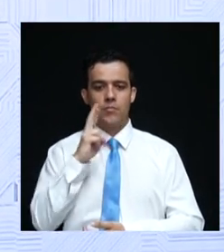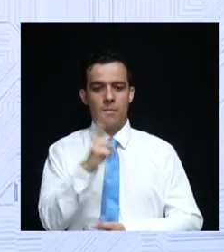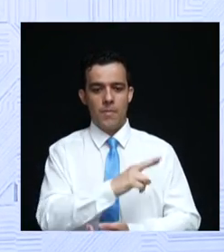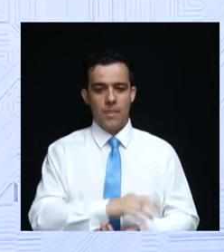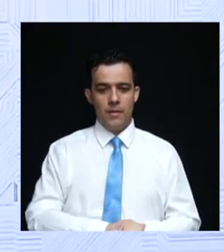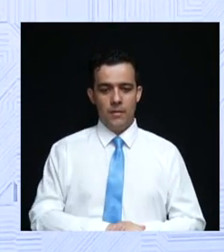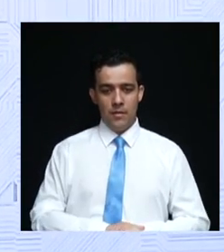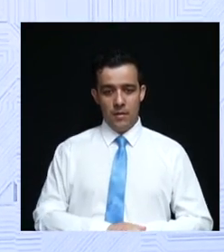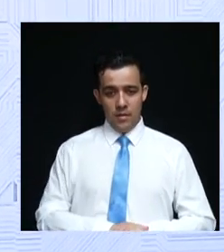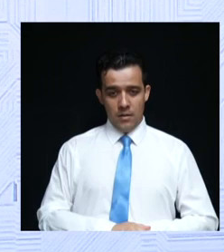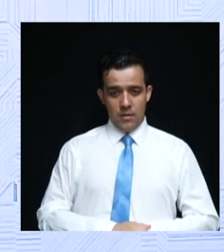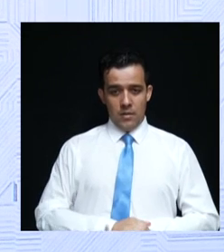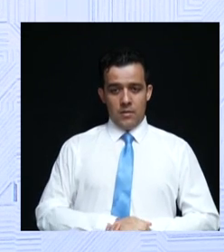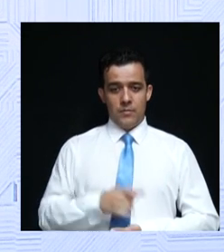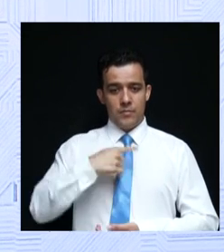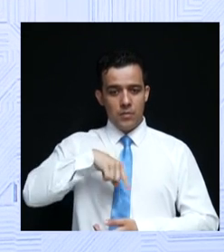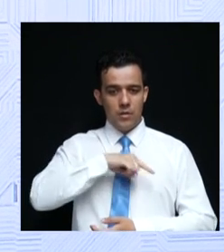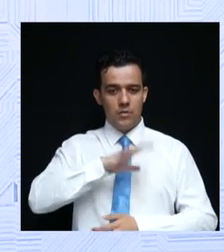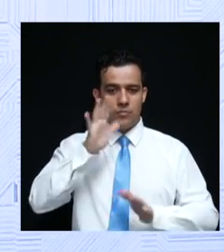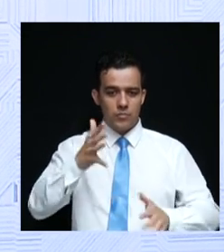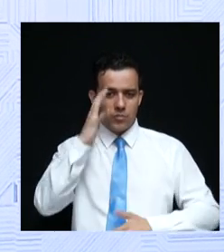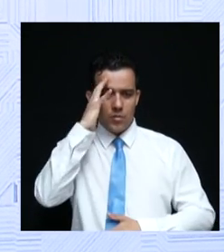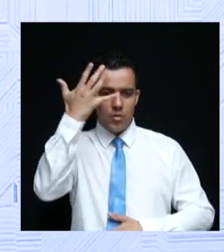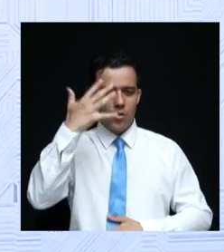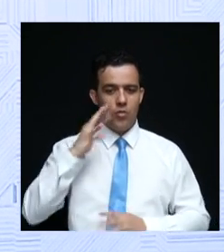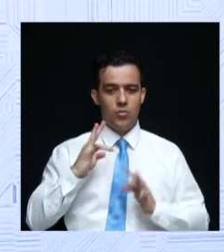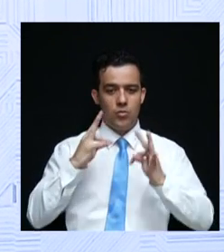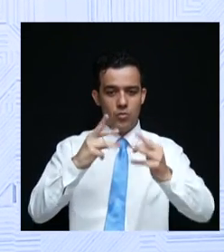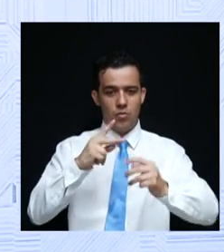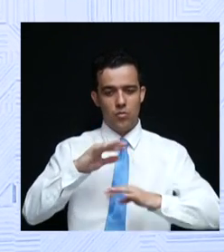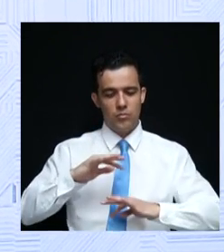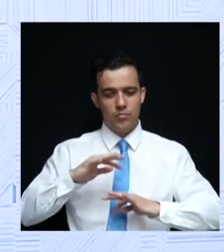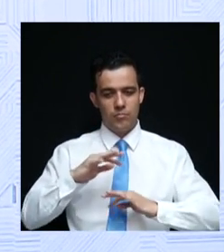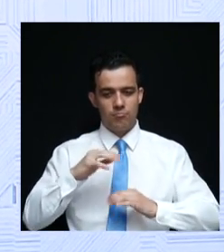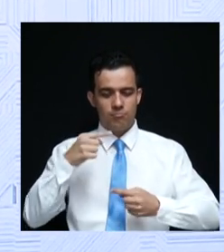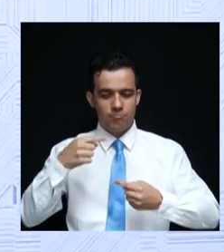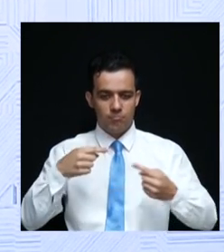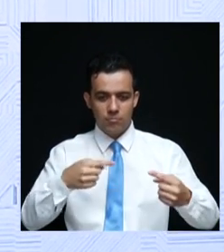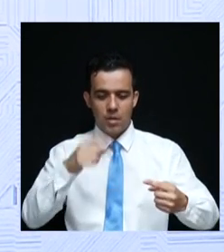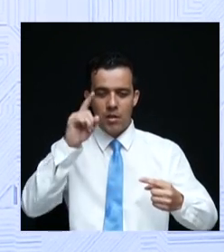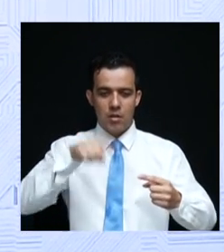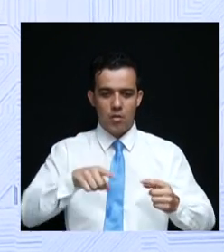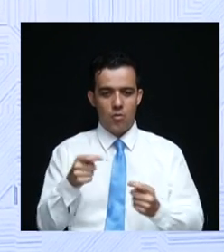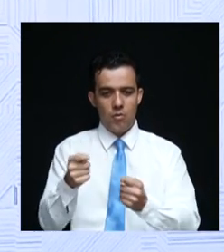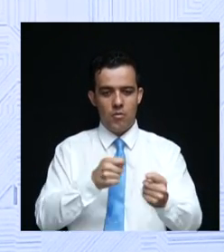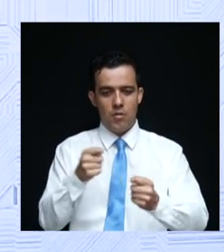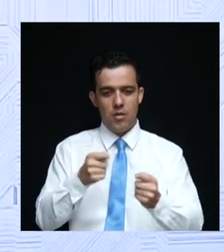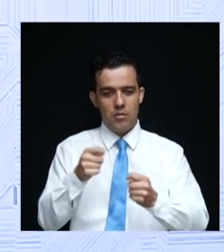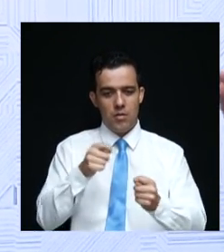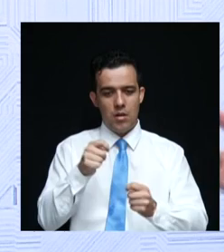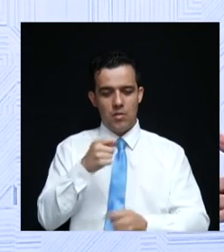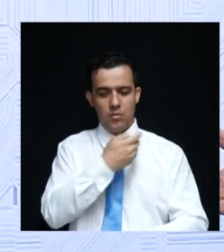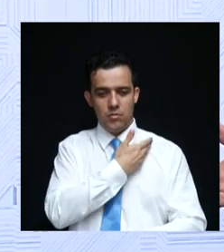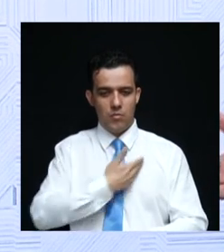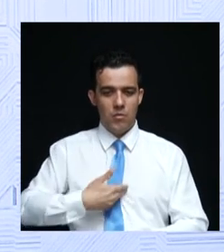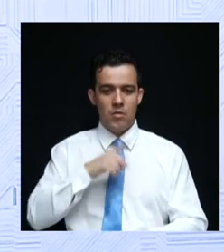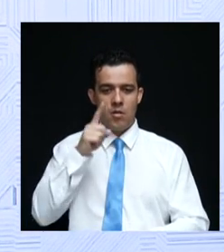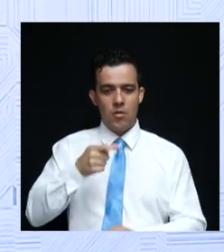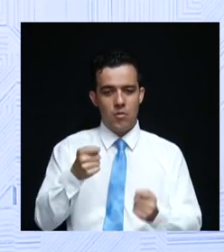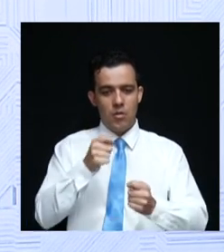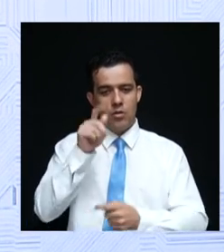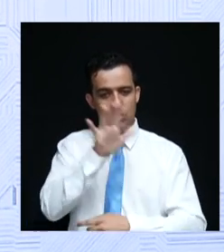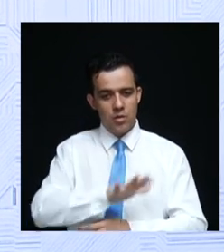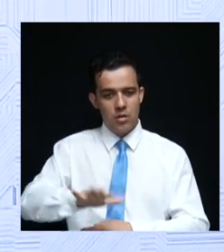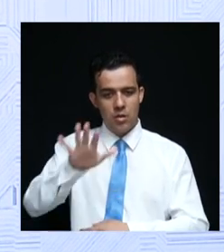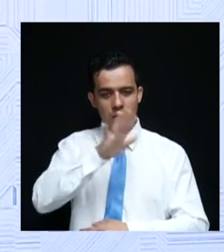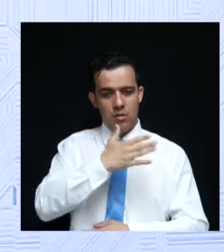Bom, nós já estamos estabelecendo todo um processo de freios e contrapesos no controle da administração pública, seja pela Controladoria Geral do Estado,